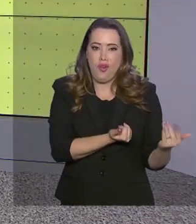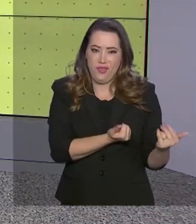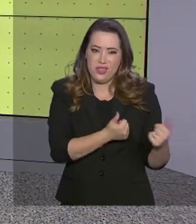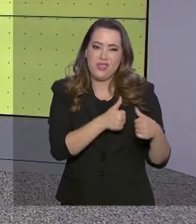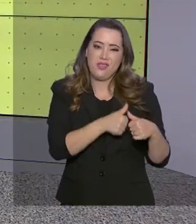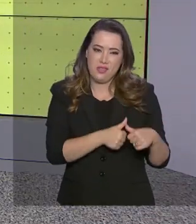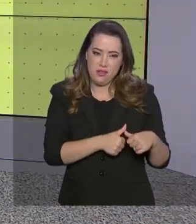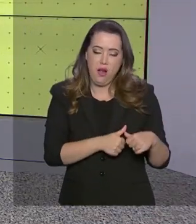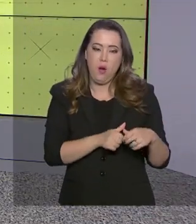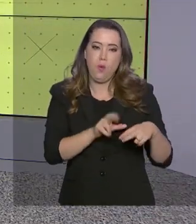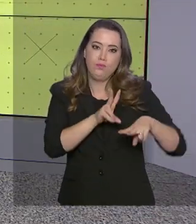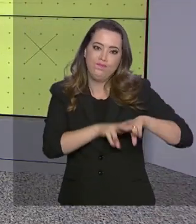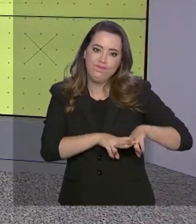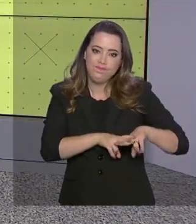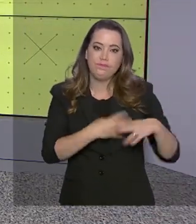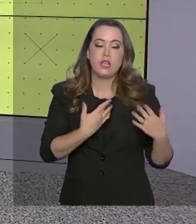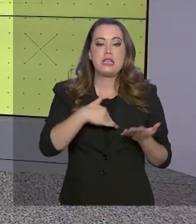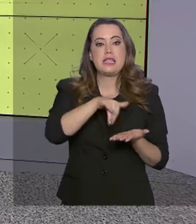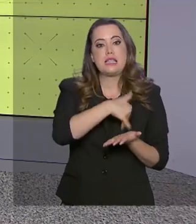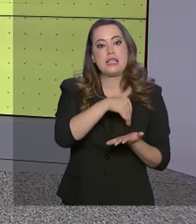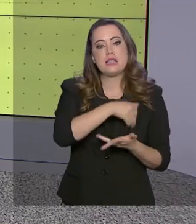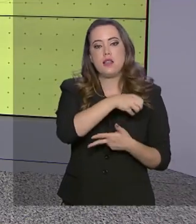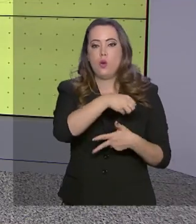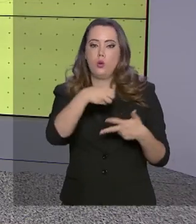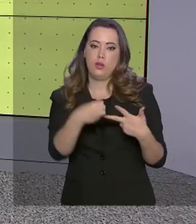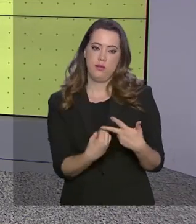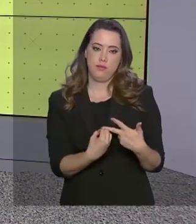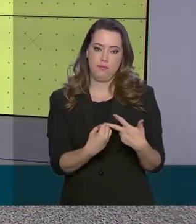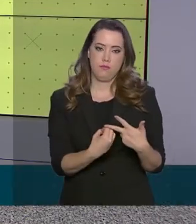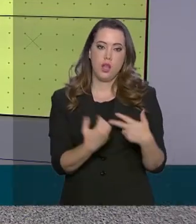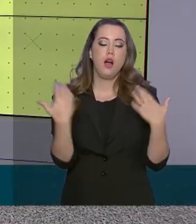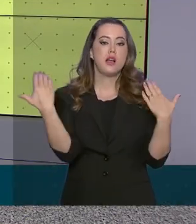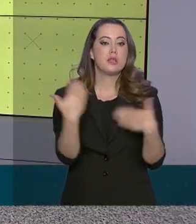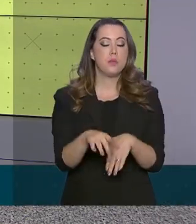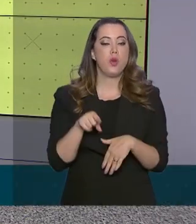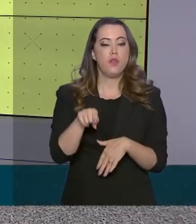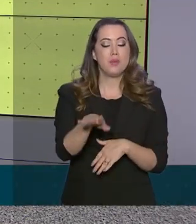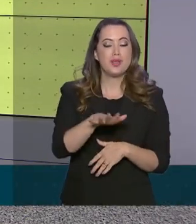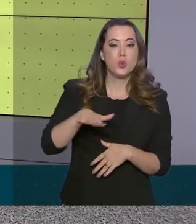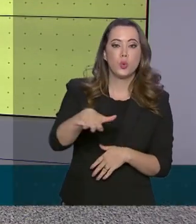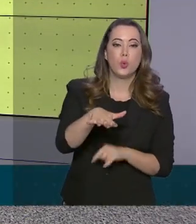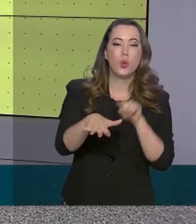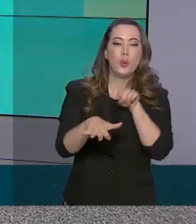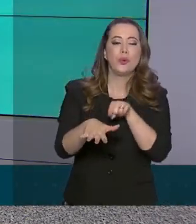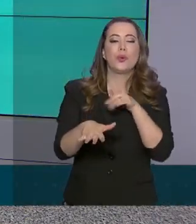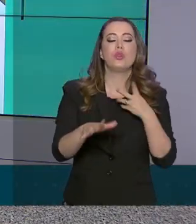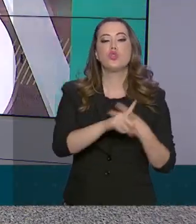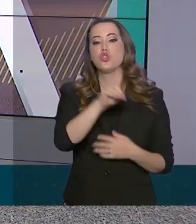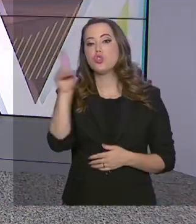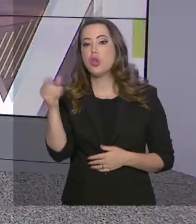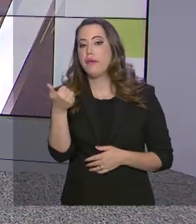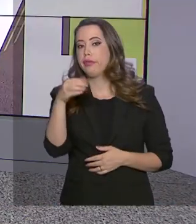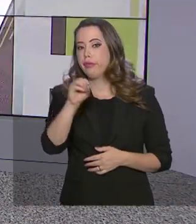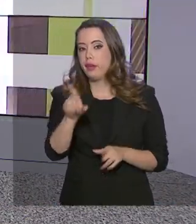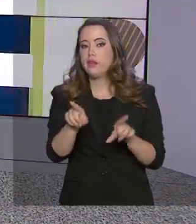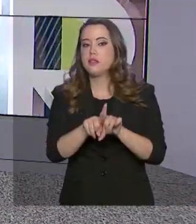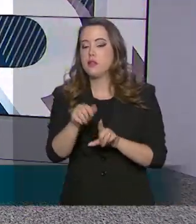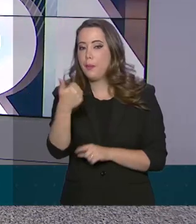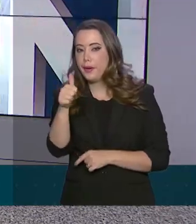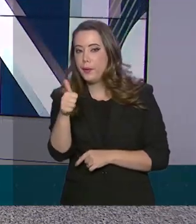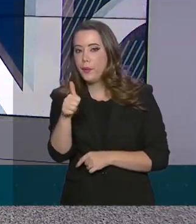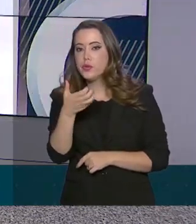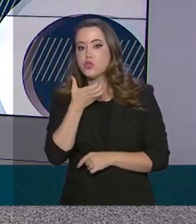se inscreveram no Exame Nacional do Ensino Médio, o Enem. As provas para esses candidatos serão realizadas nos dias 10 e 11 de